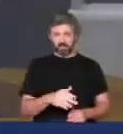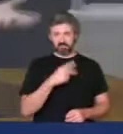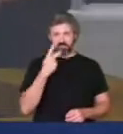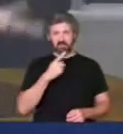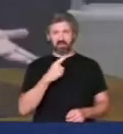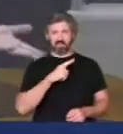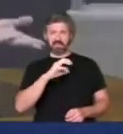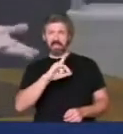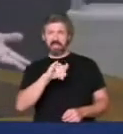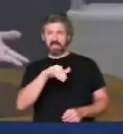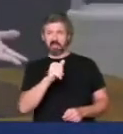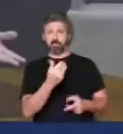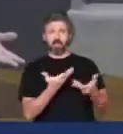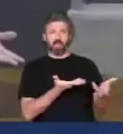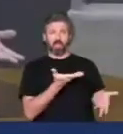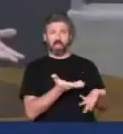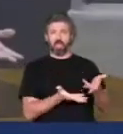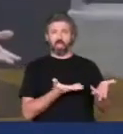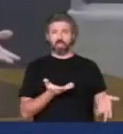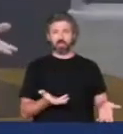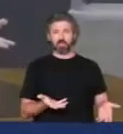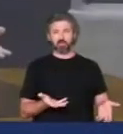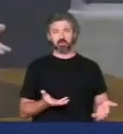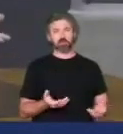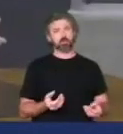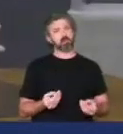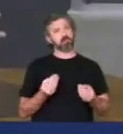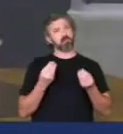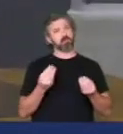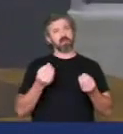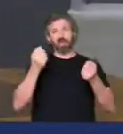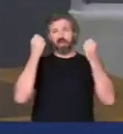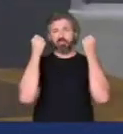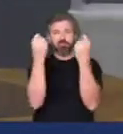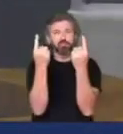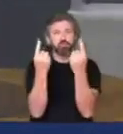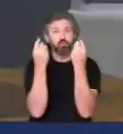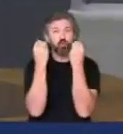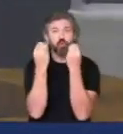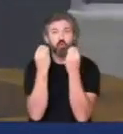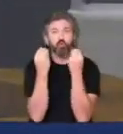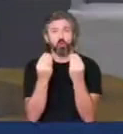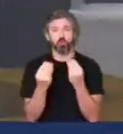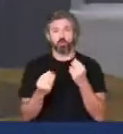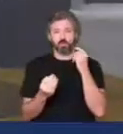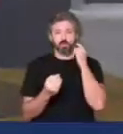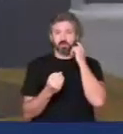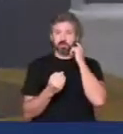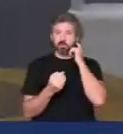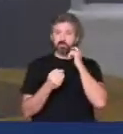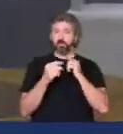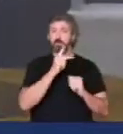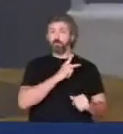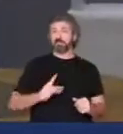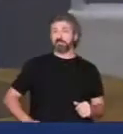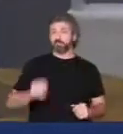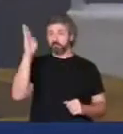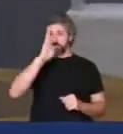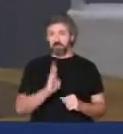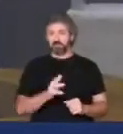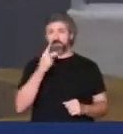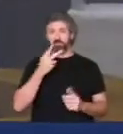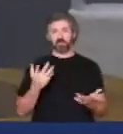e diz que pintou um clima que coisa mais absurda é essa meus colegas isso é o presidente do Brasil